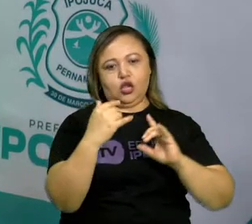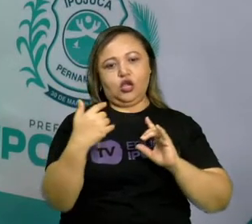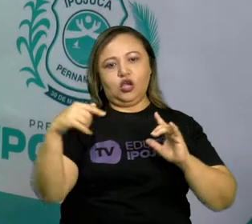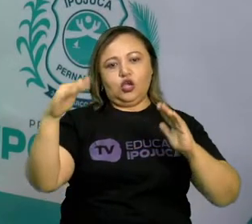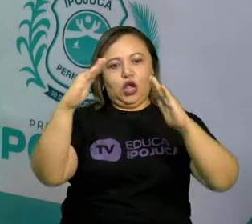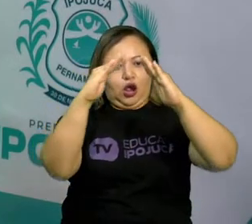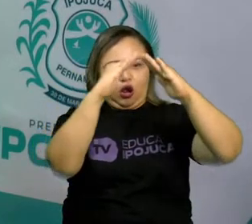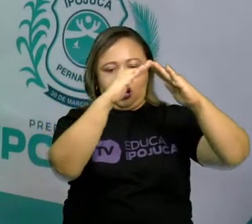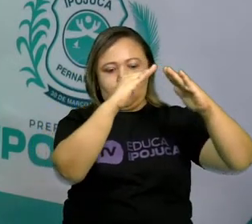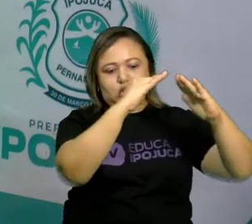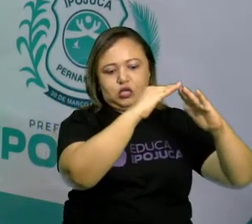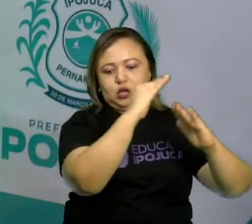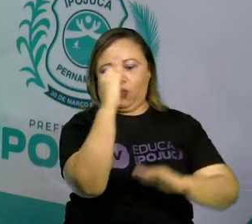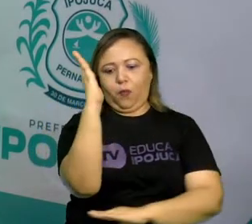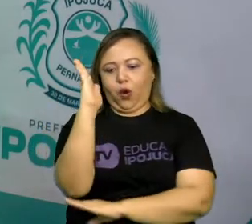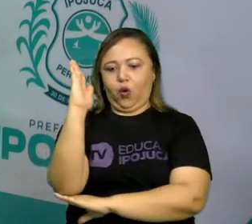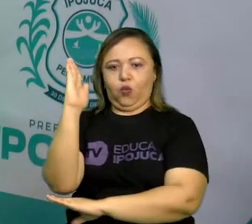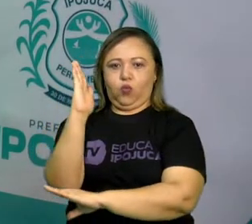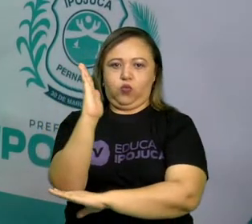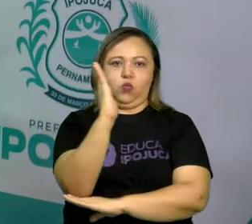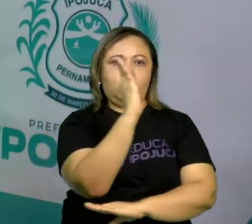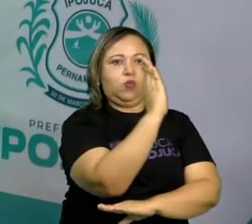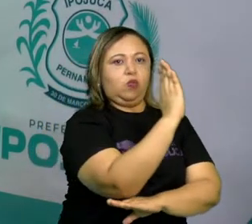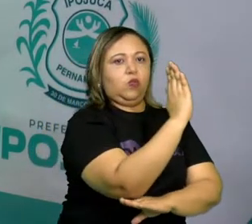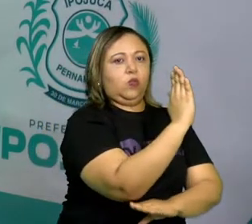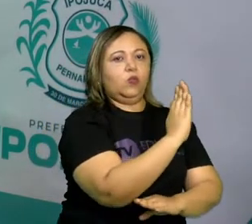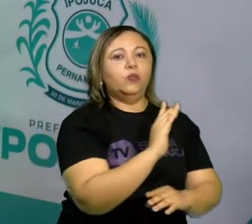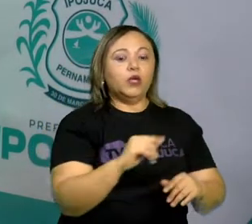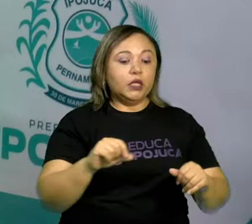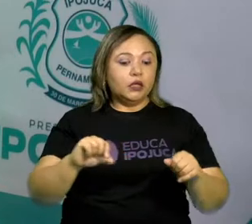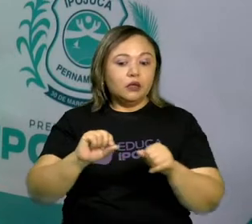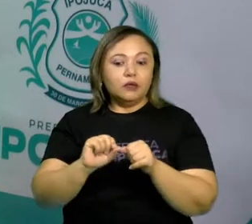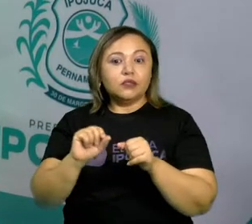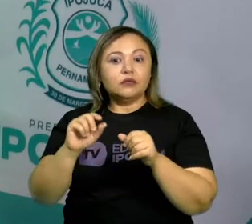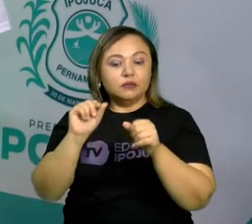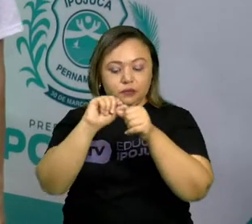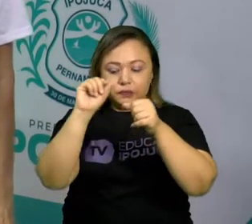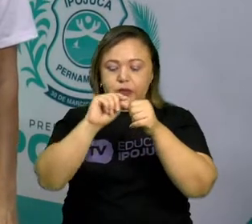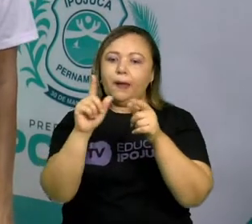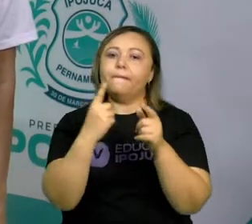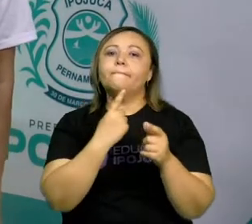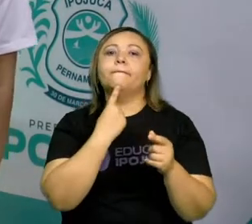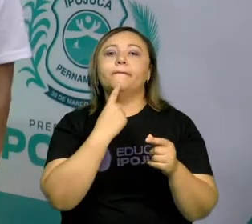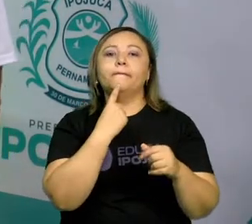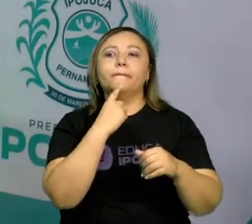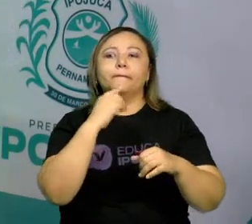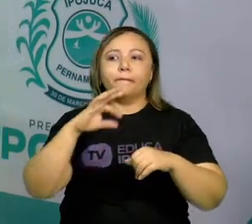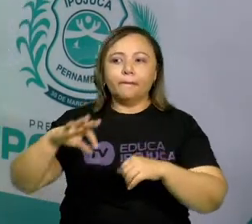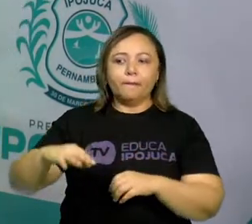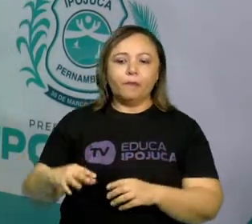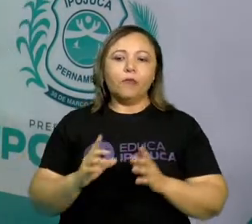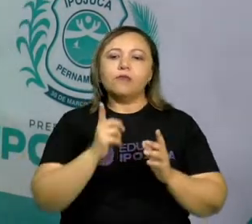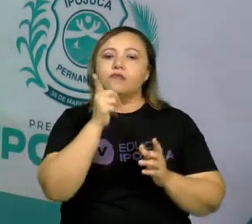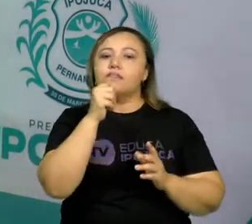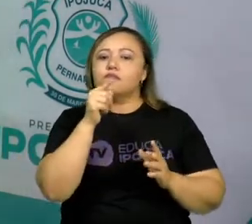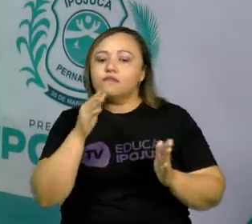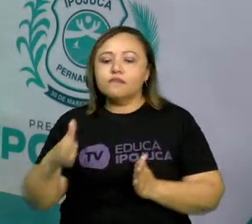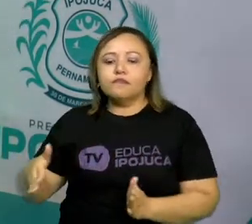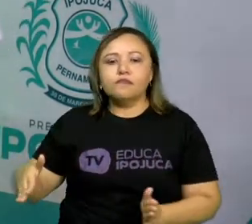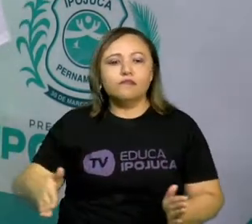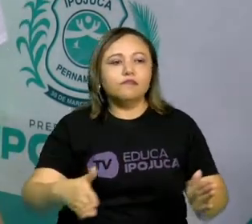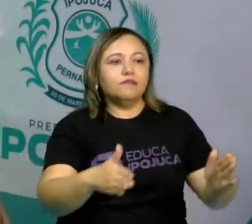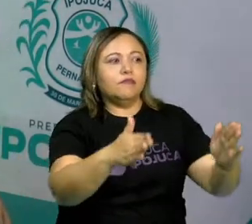um rio. Lembra dos ribeirinhos? Então, são as casinhas dos ribeirinhos que tem que fazer bem alta,